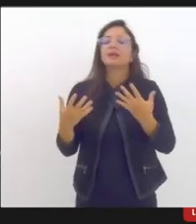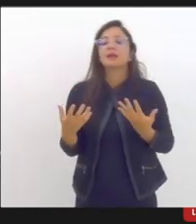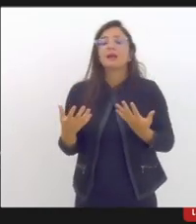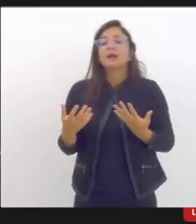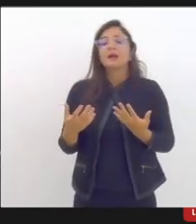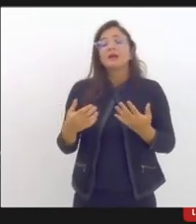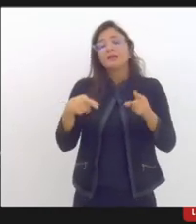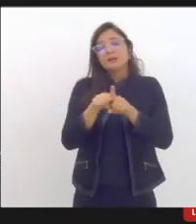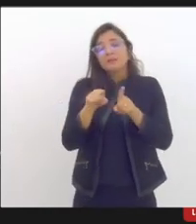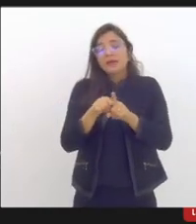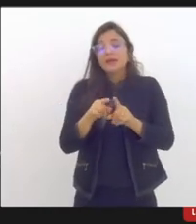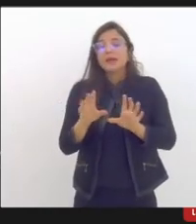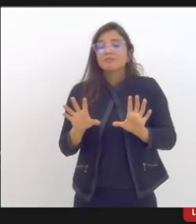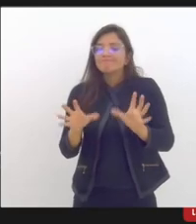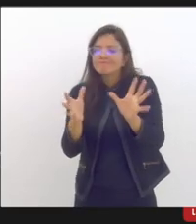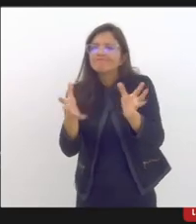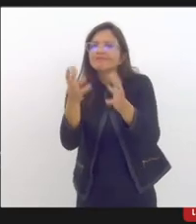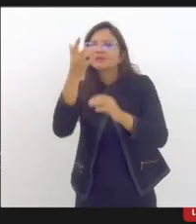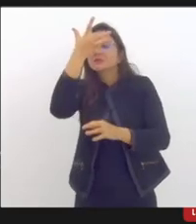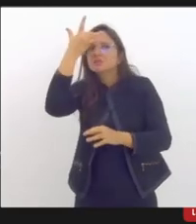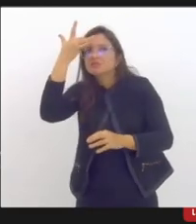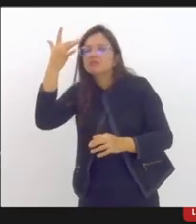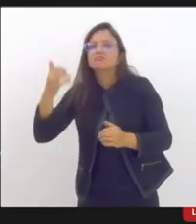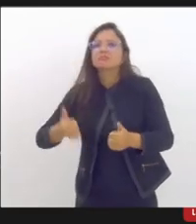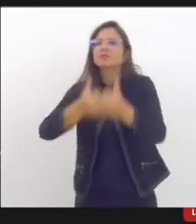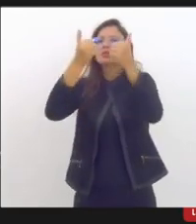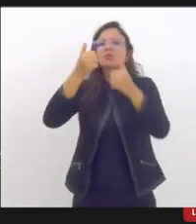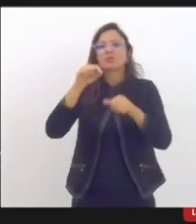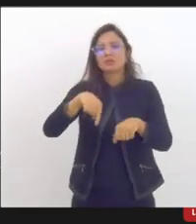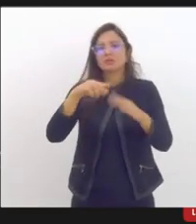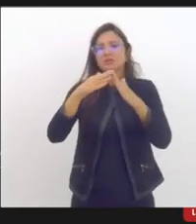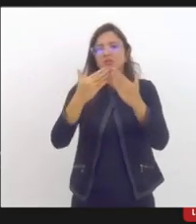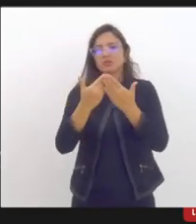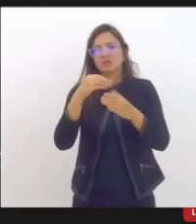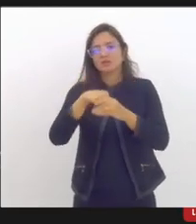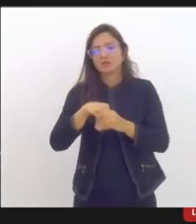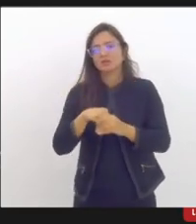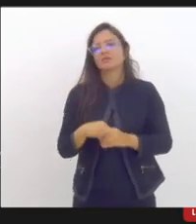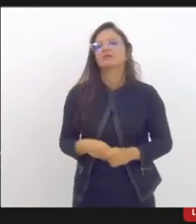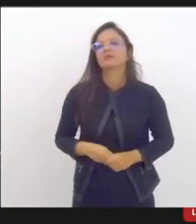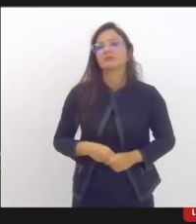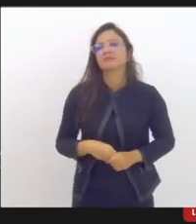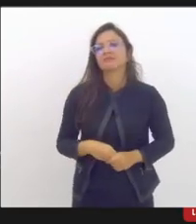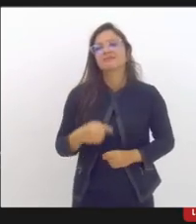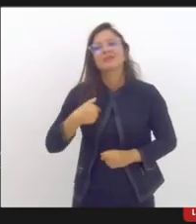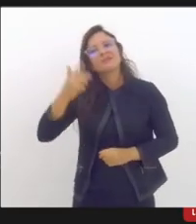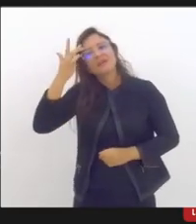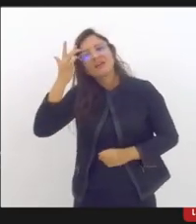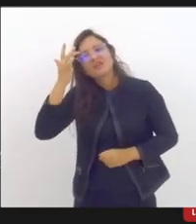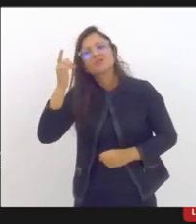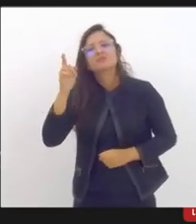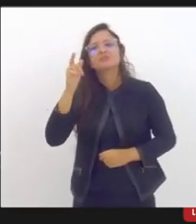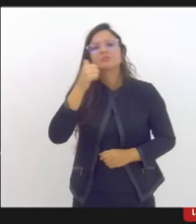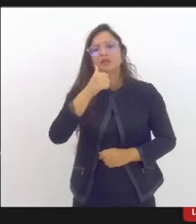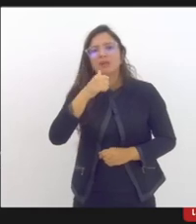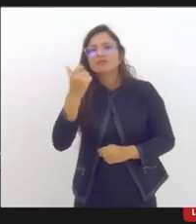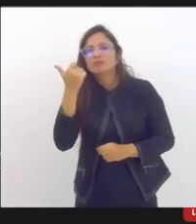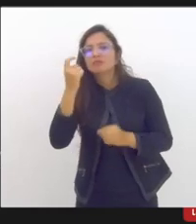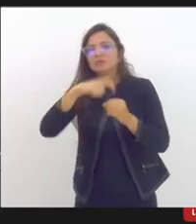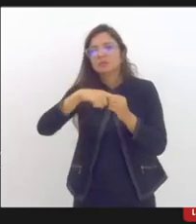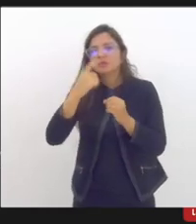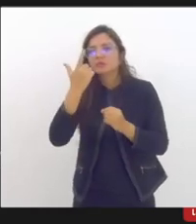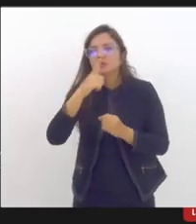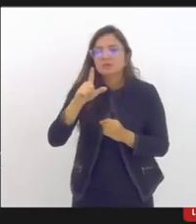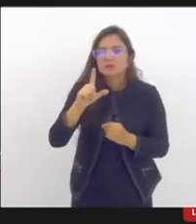mental nas escolas, né? Acho que a Guineza, ela retornou, então ela vai poder falar um pouco mais a partir da